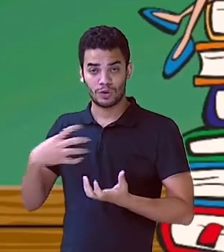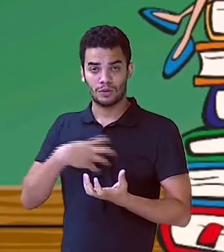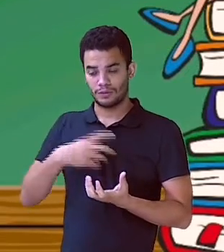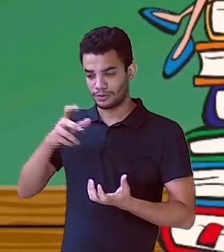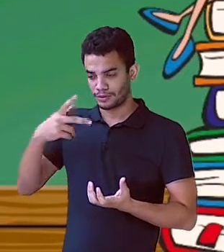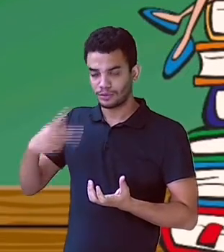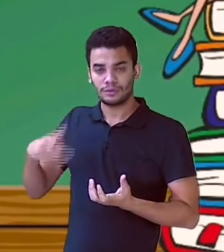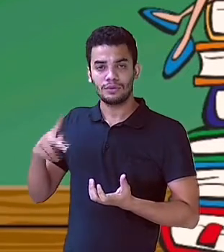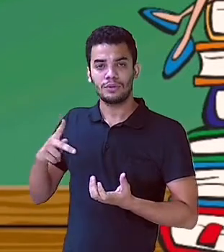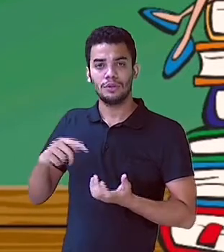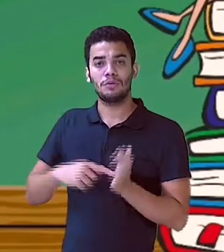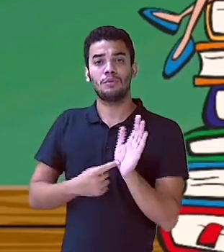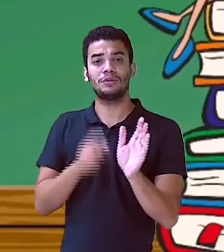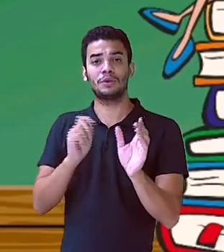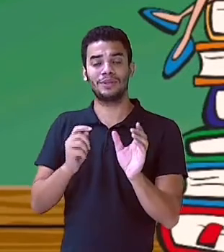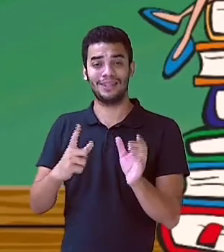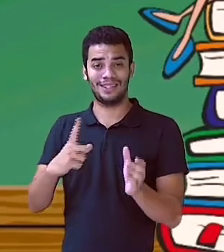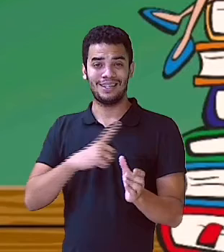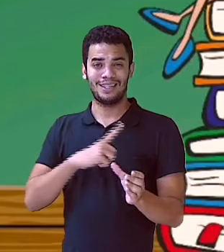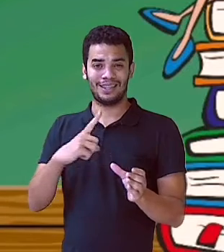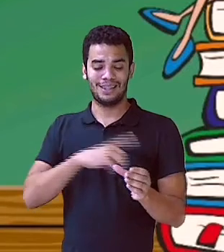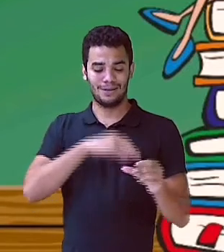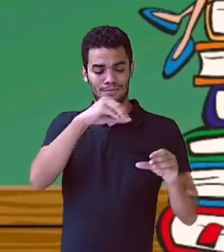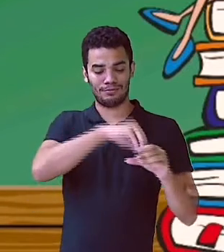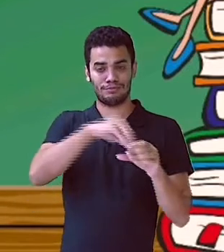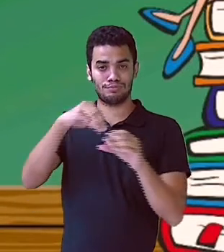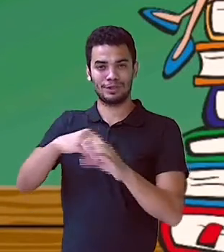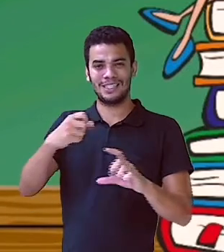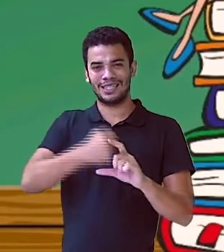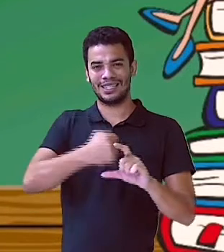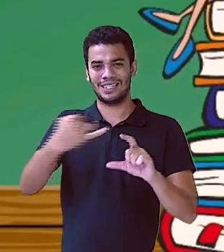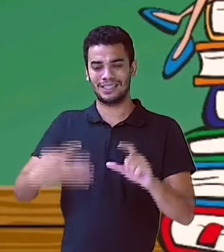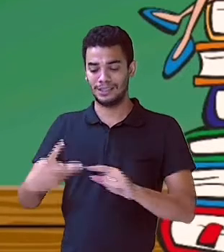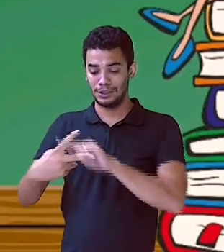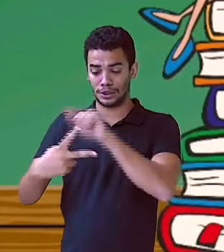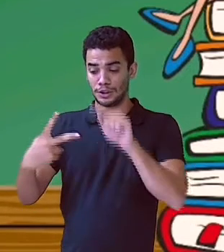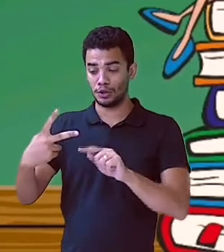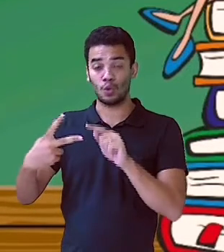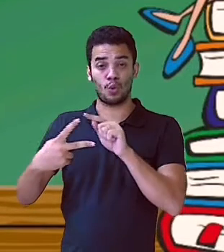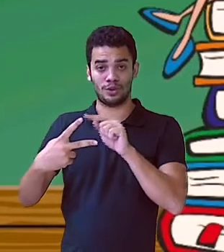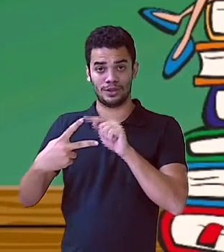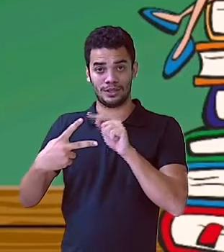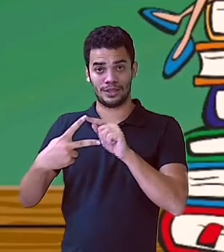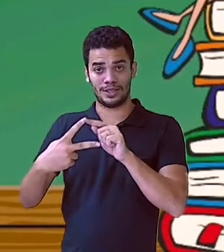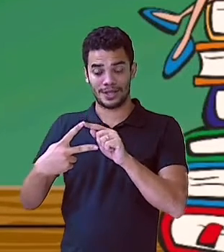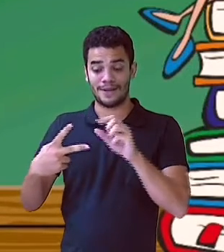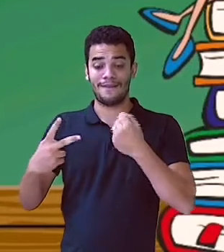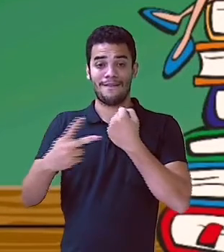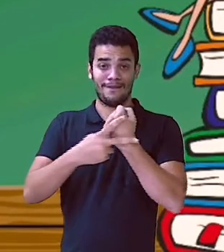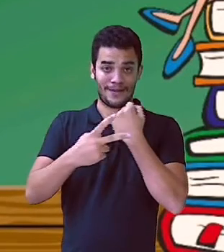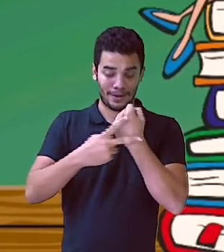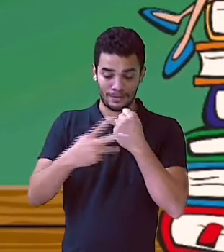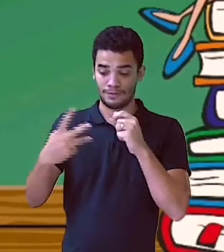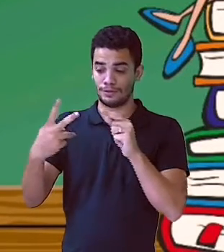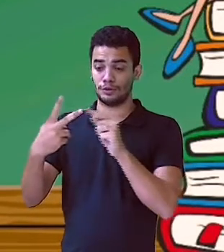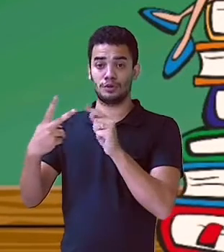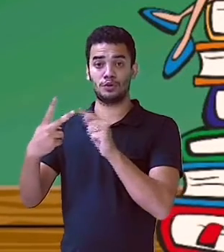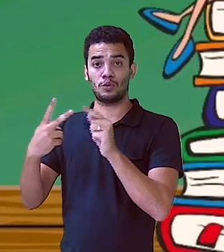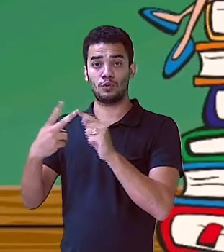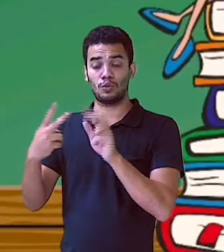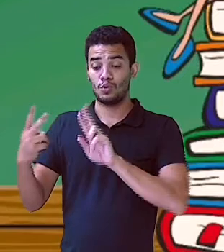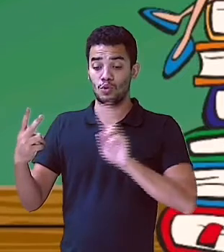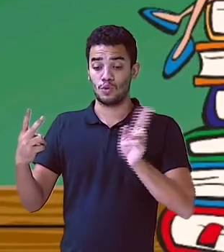que apresenta dois núcleos. Sendo que um deles é um verbo e o outro é um nome, que será um substantivo ou